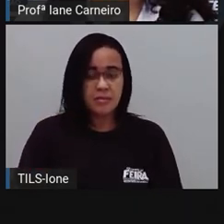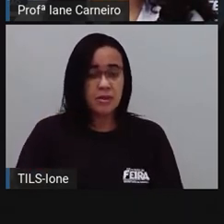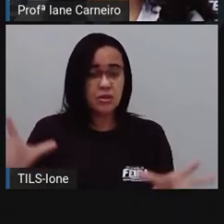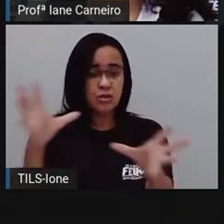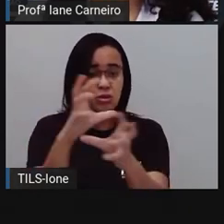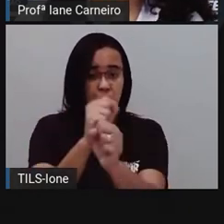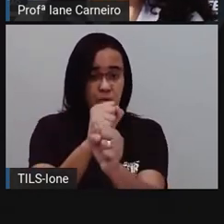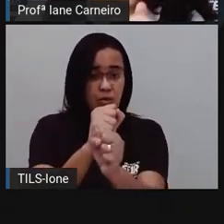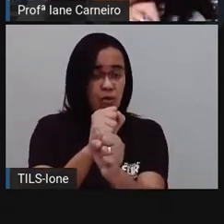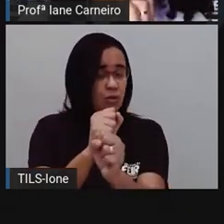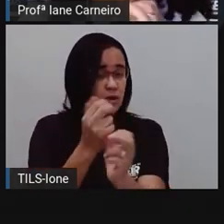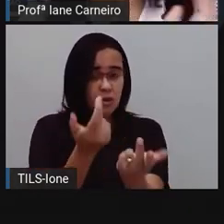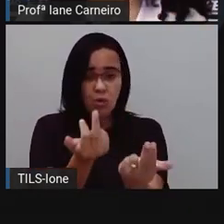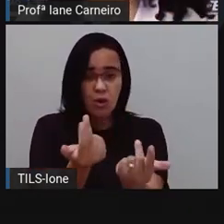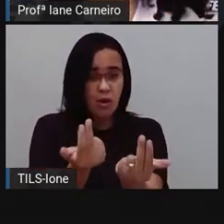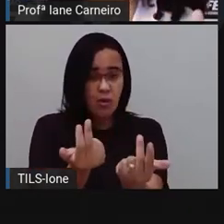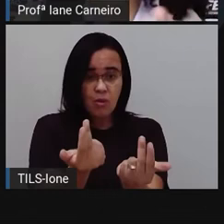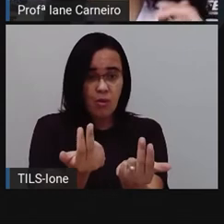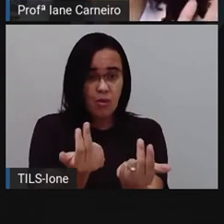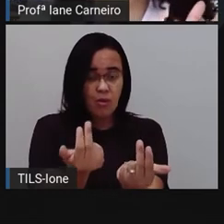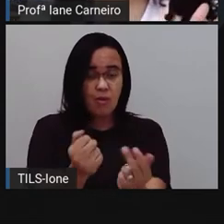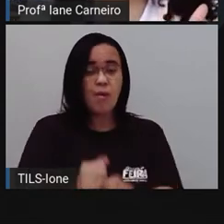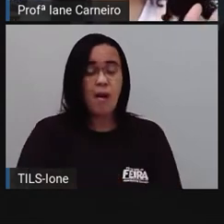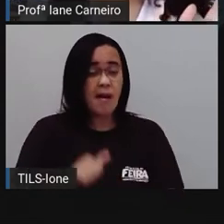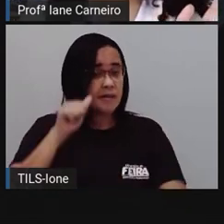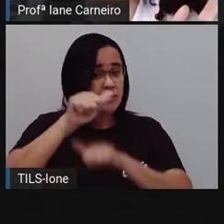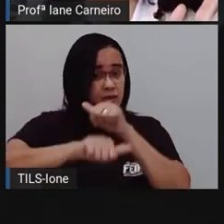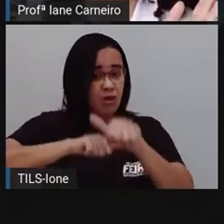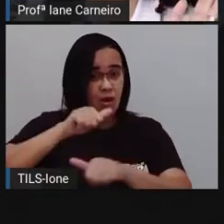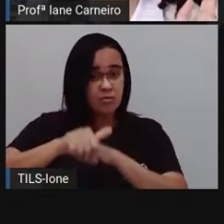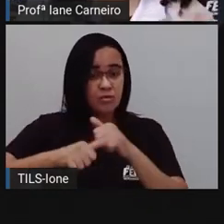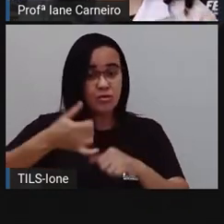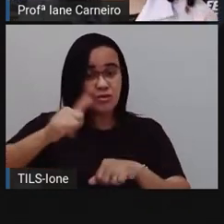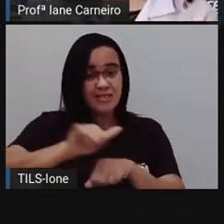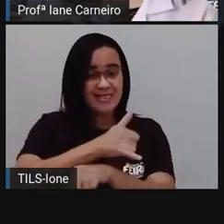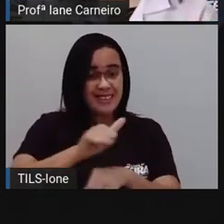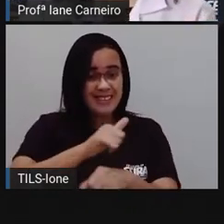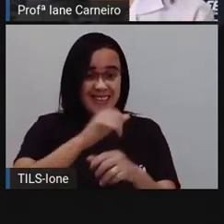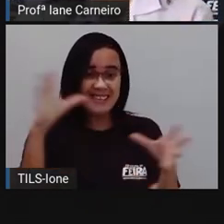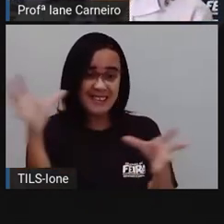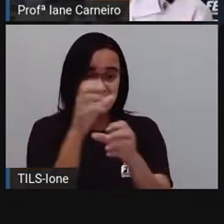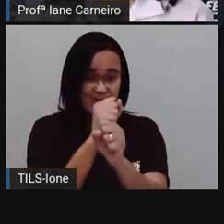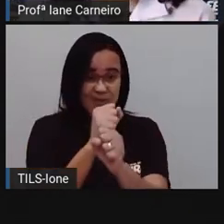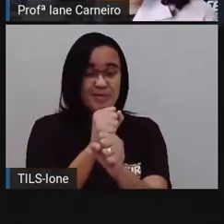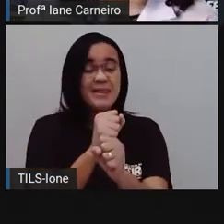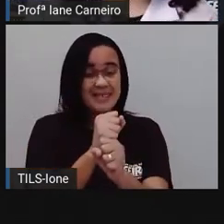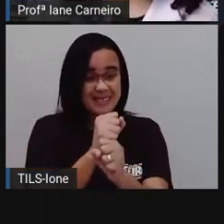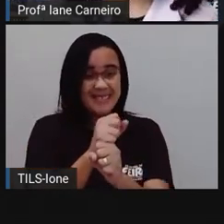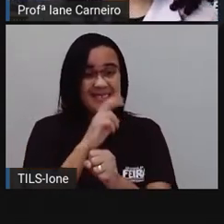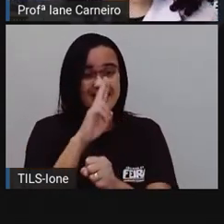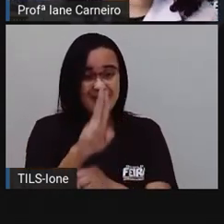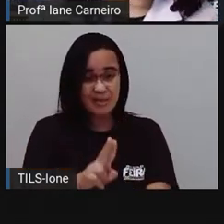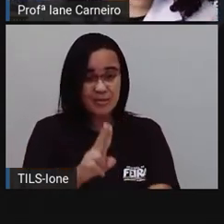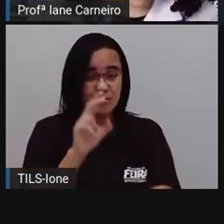A mesma quantidade. Só mudei a estratégia, né, do cálculo. Então, qual é a resposta completa, ó?